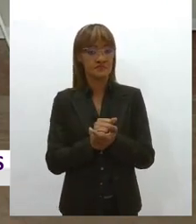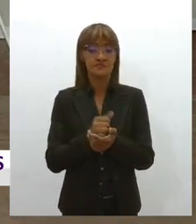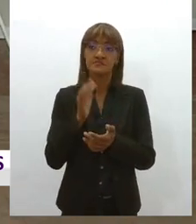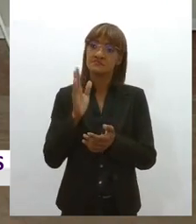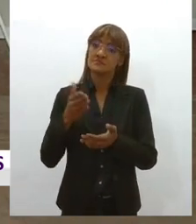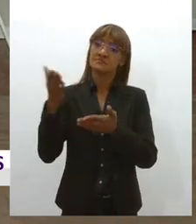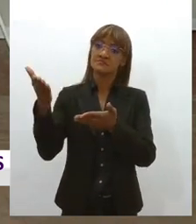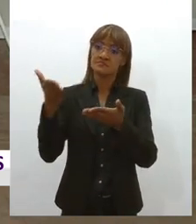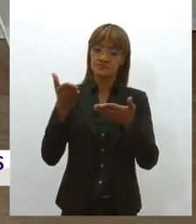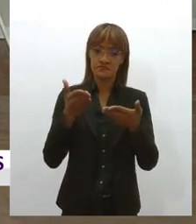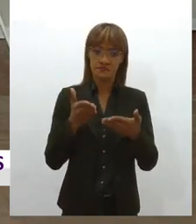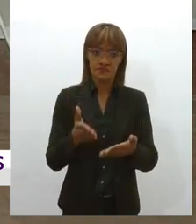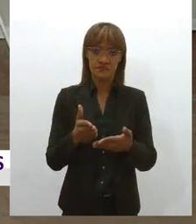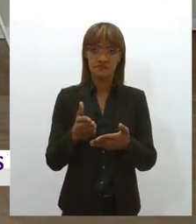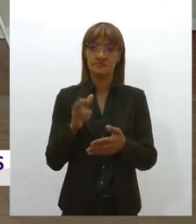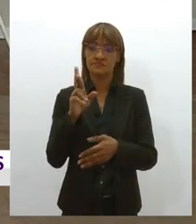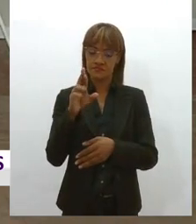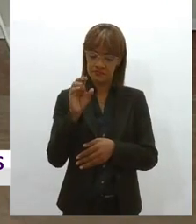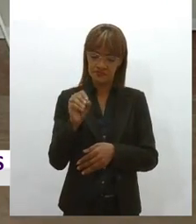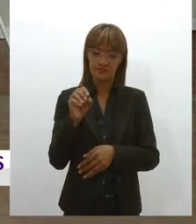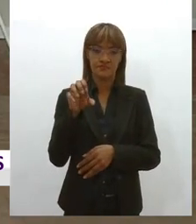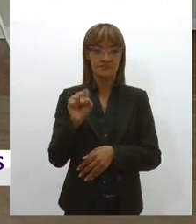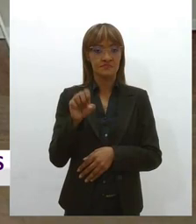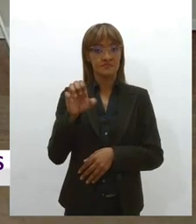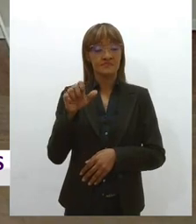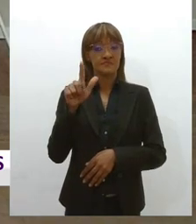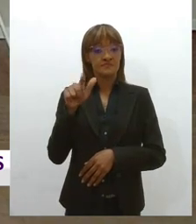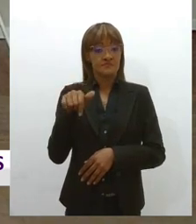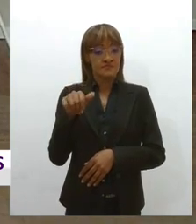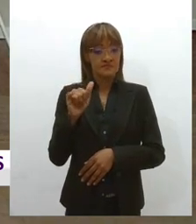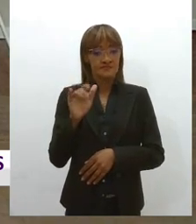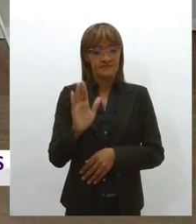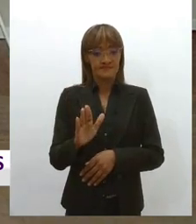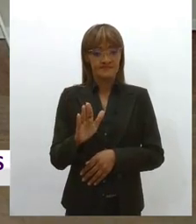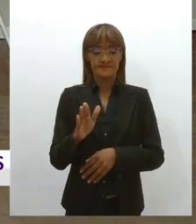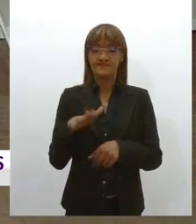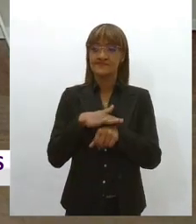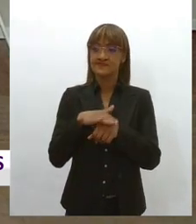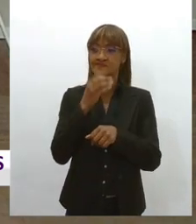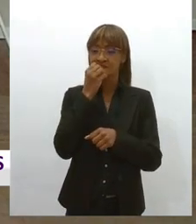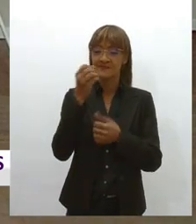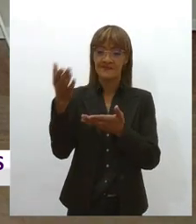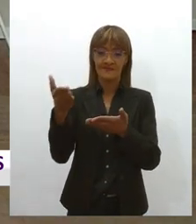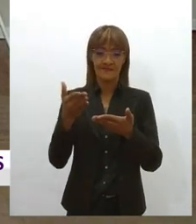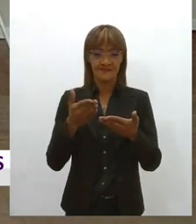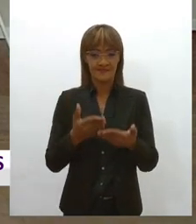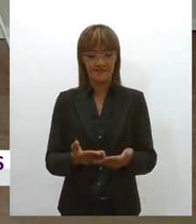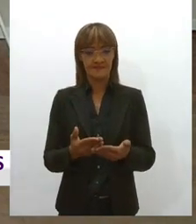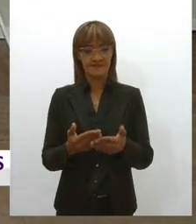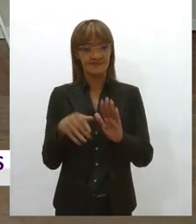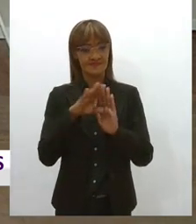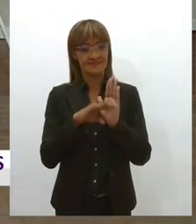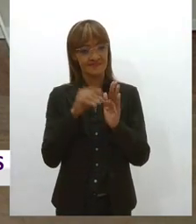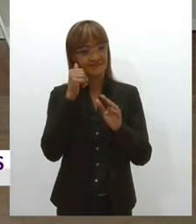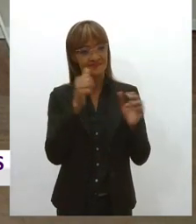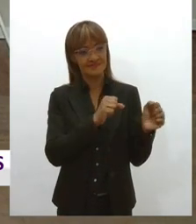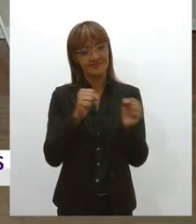Roseli Anacleto, conversa com a gente a partir de agora. Roseli, seja muito bem-vinda ao programa Elas no Comando.